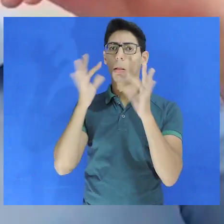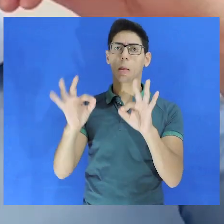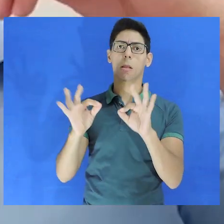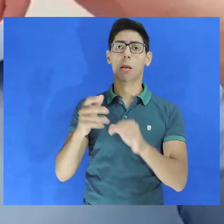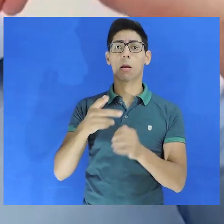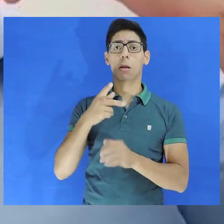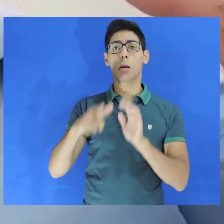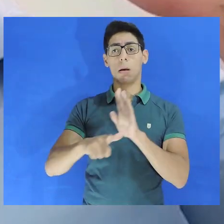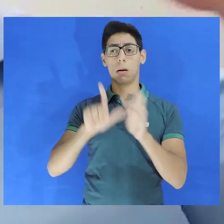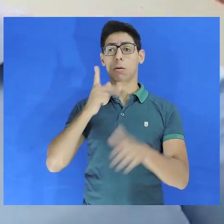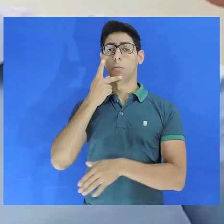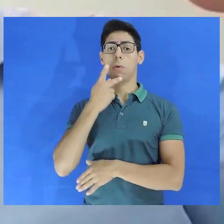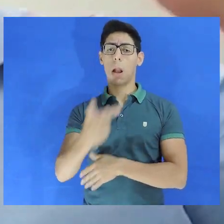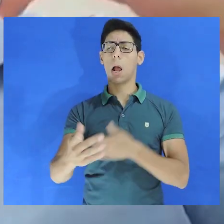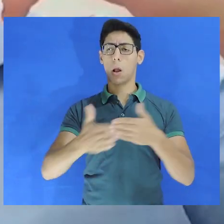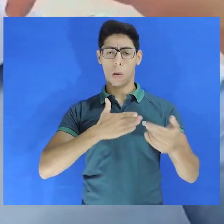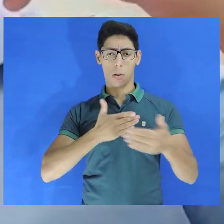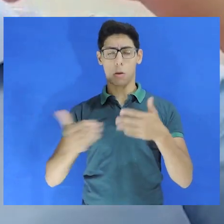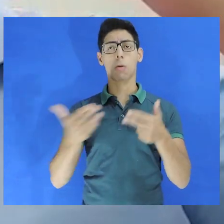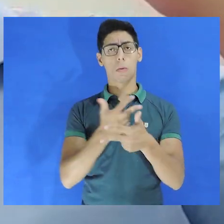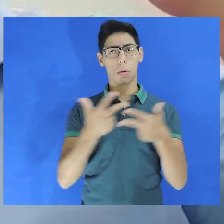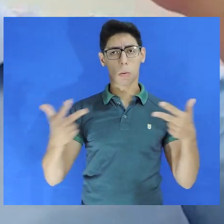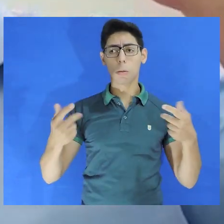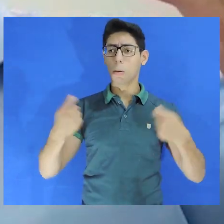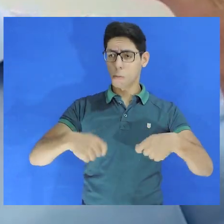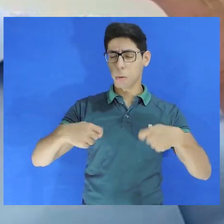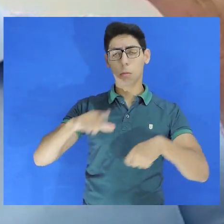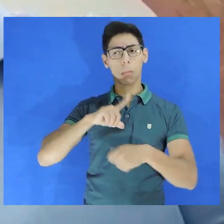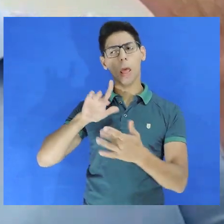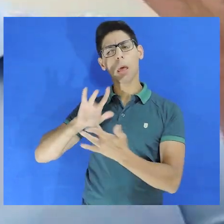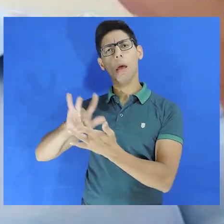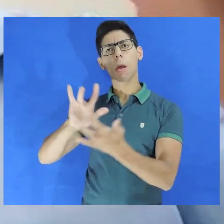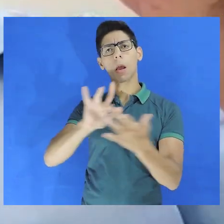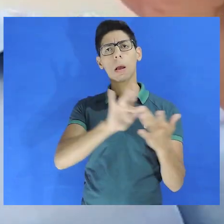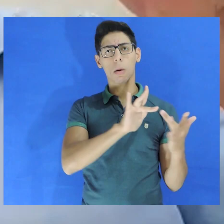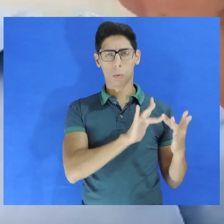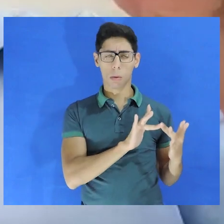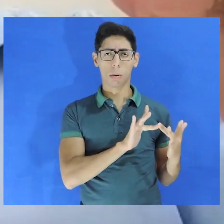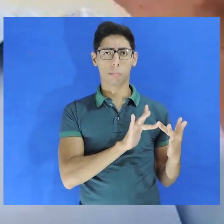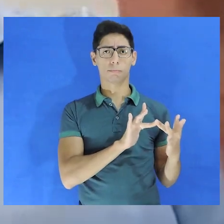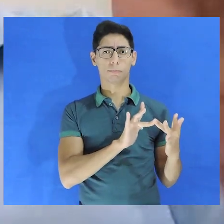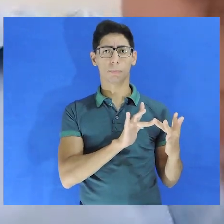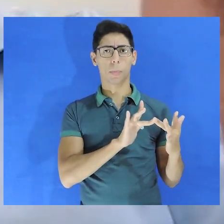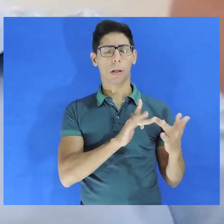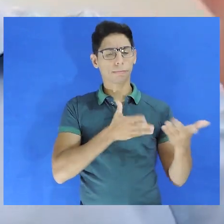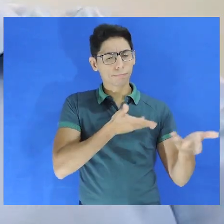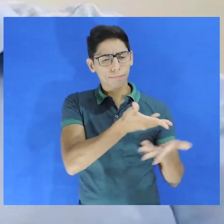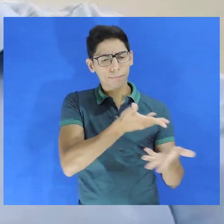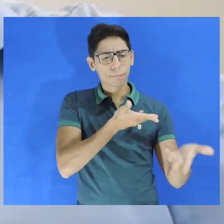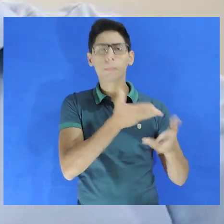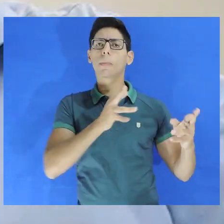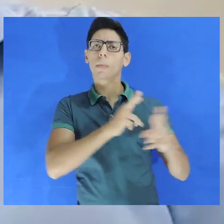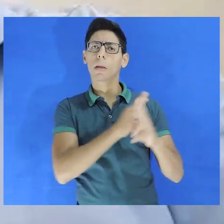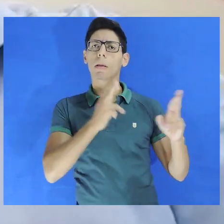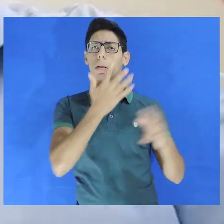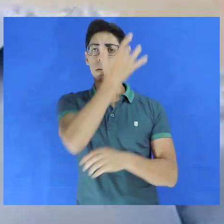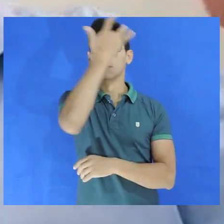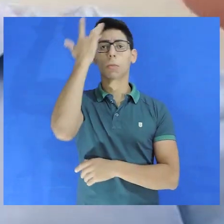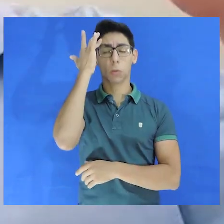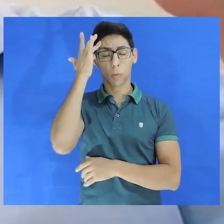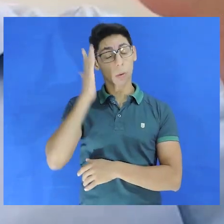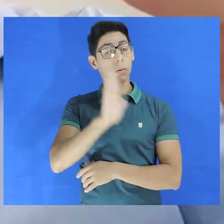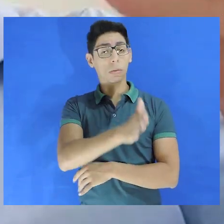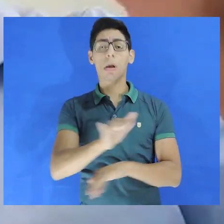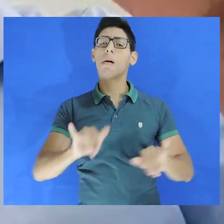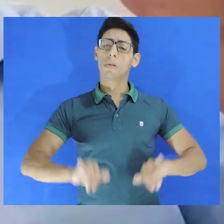Antes de falar sobre qualquer coisa, nós devemos ter contato, estabelecer relações com pessoas